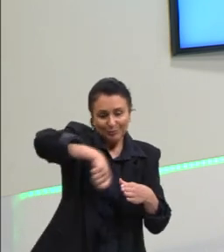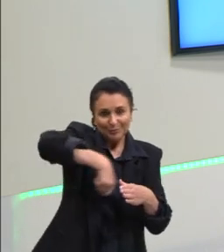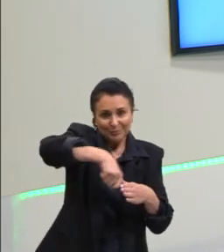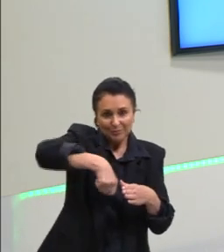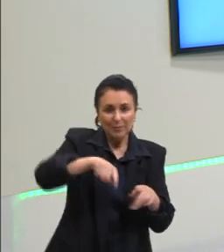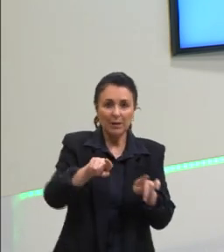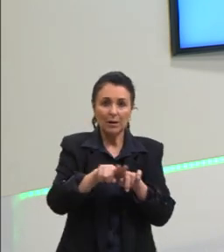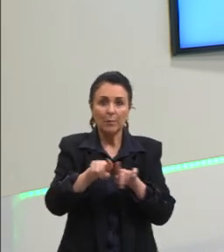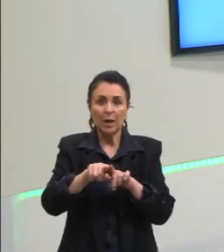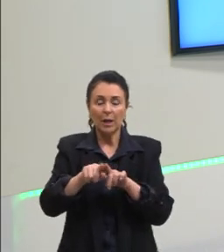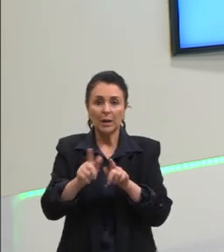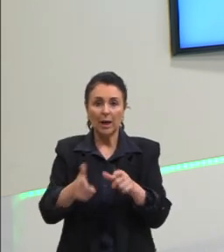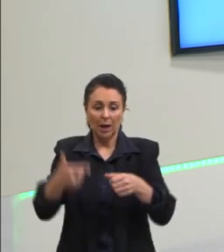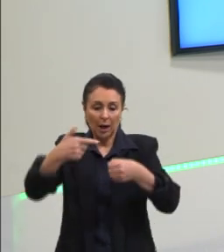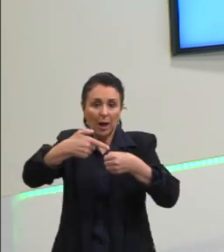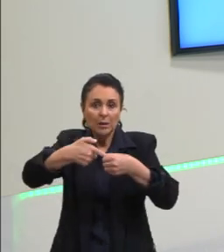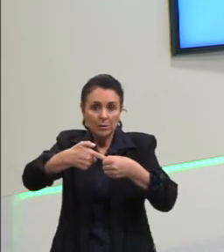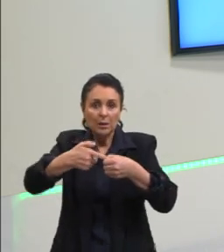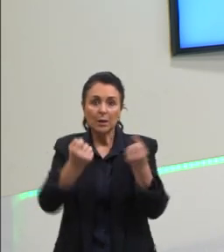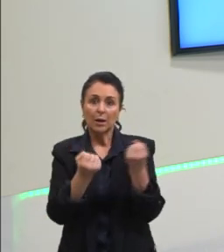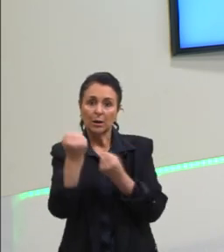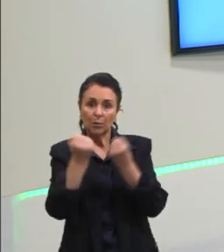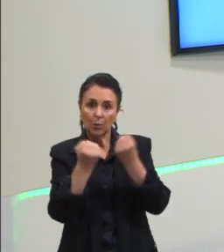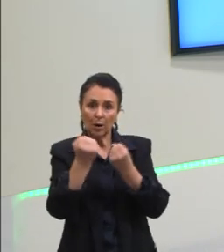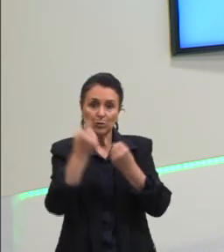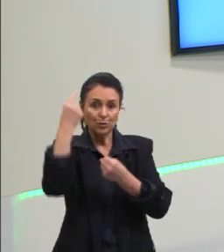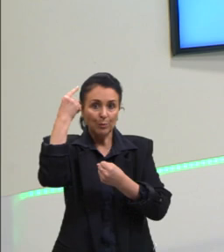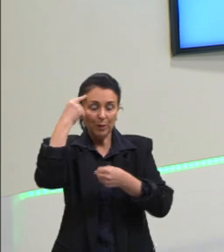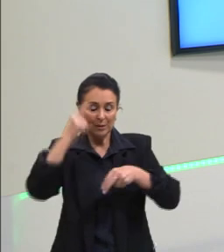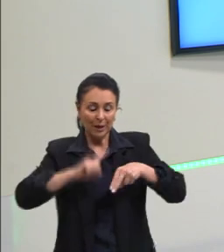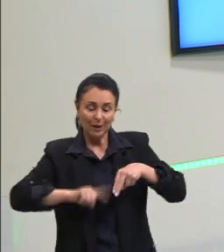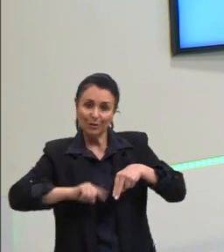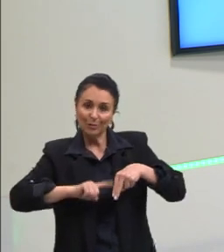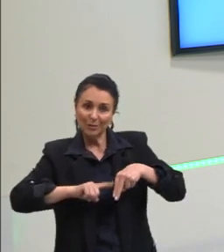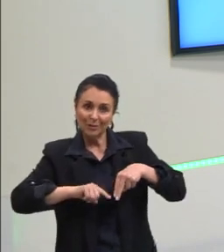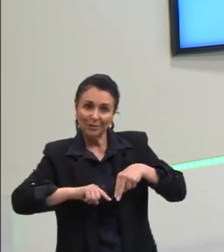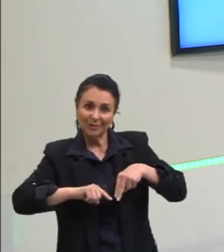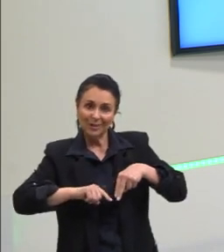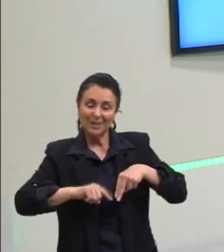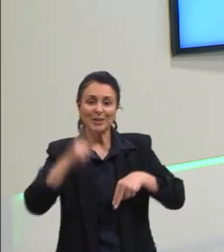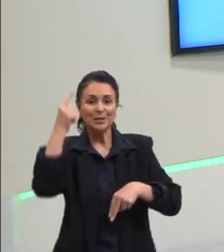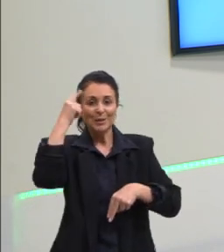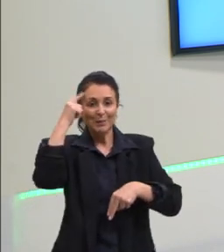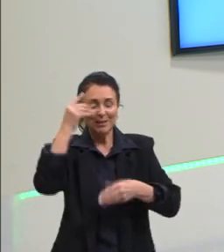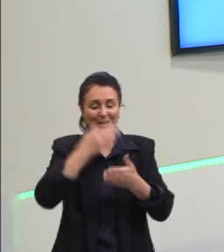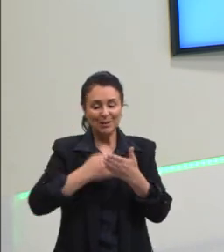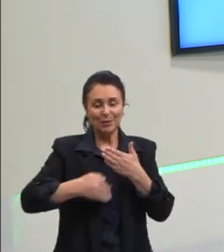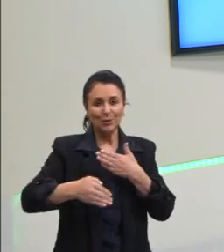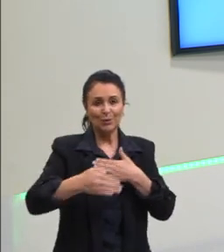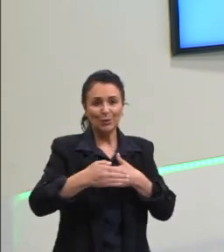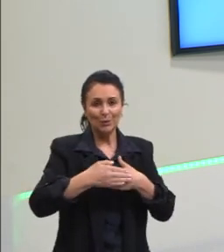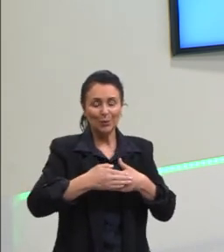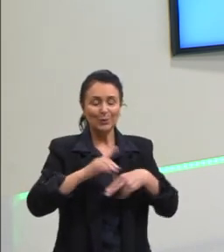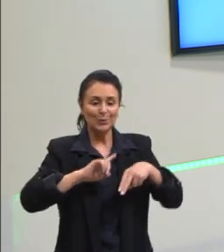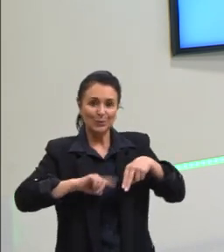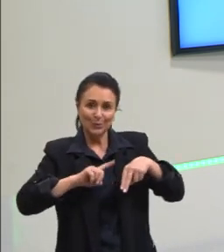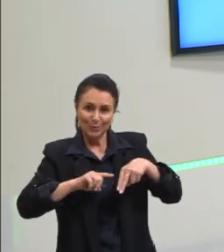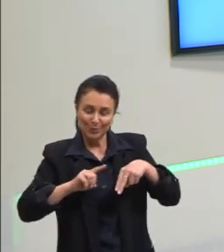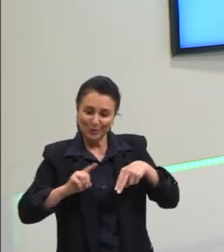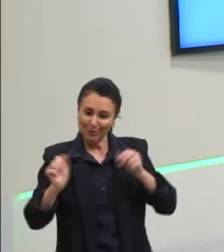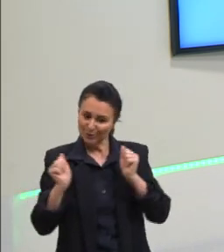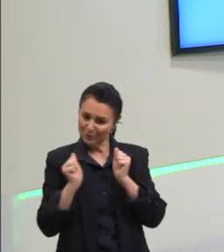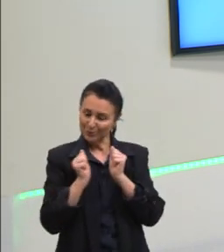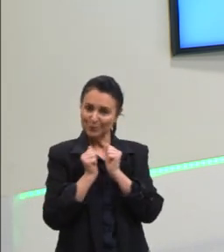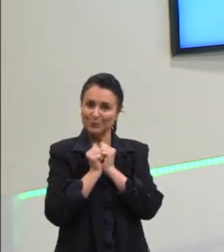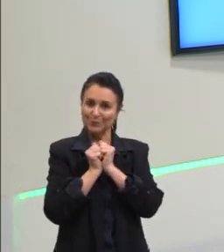abastecer o carro certo? Então quando a gente pensa em números naturais a gente pensa em todos os números então que estão associados então no